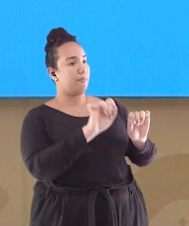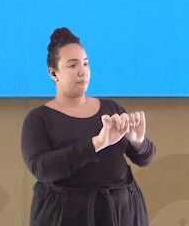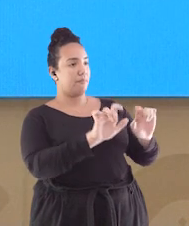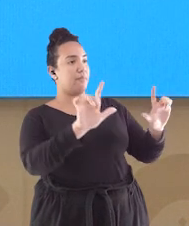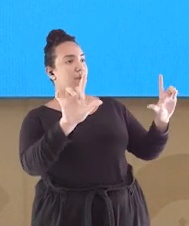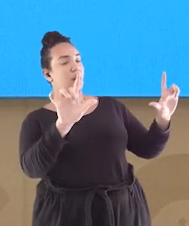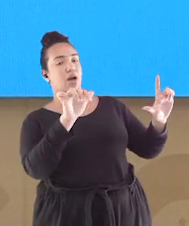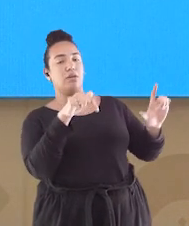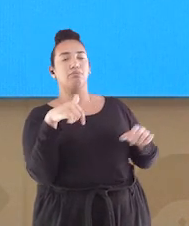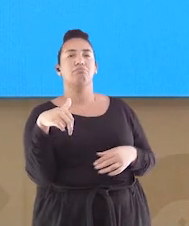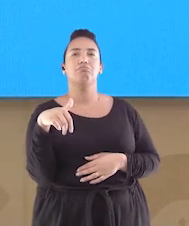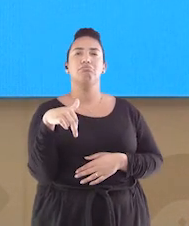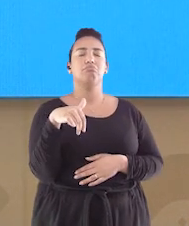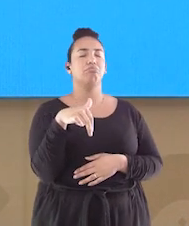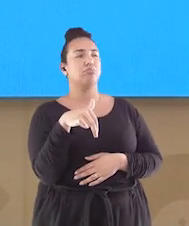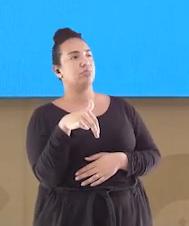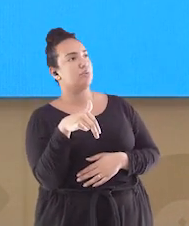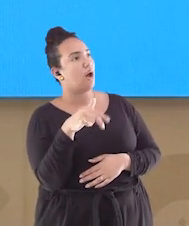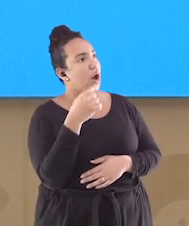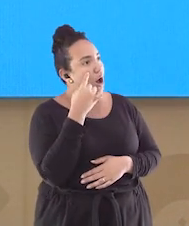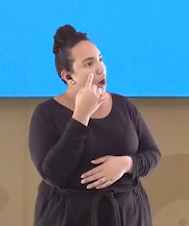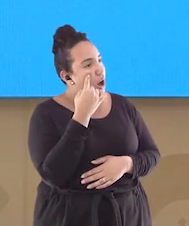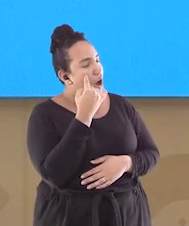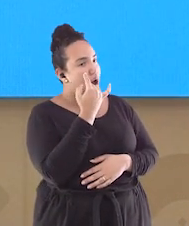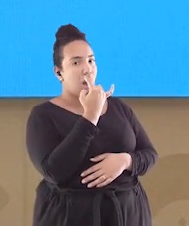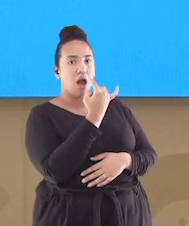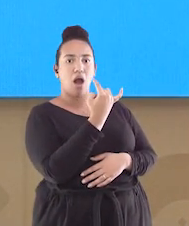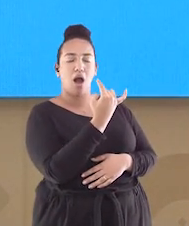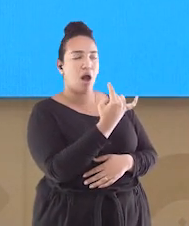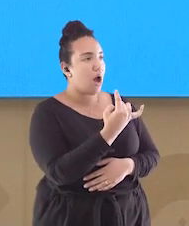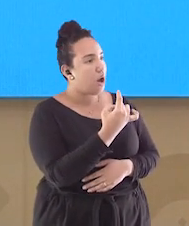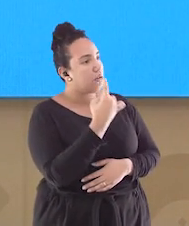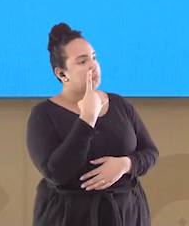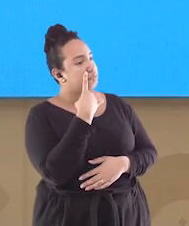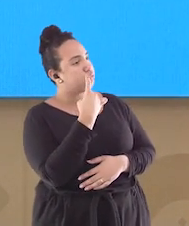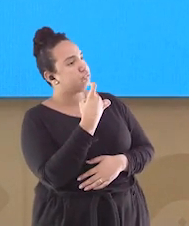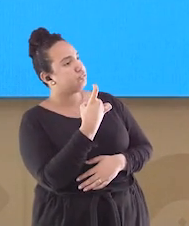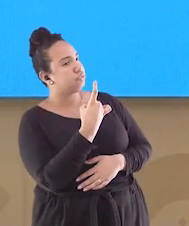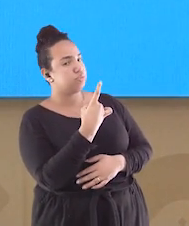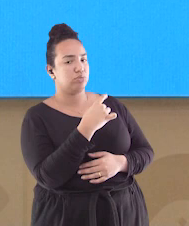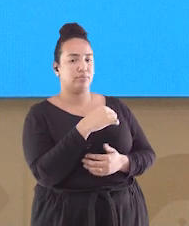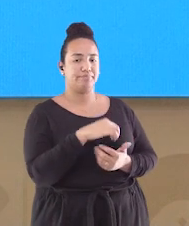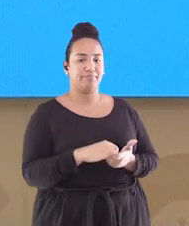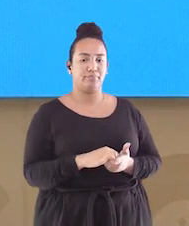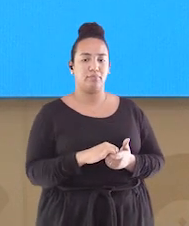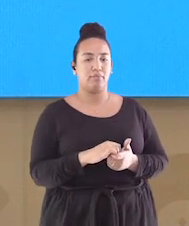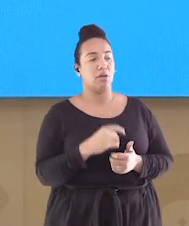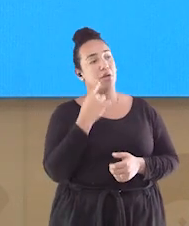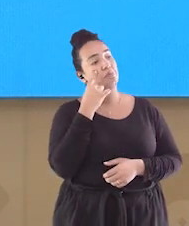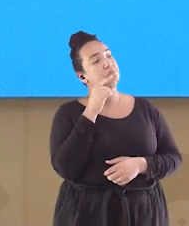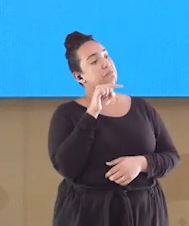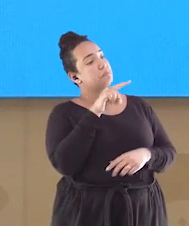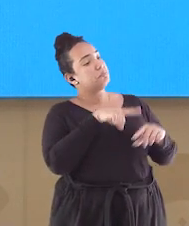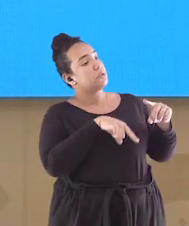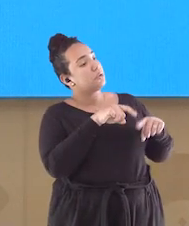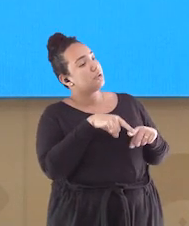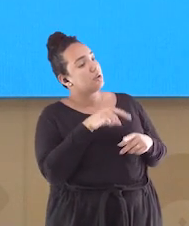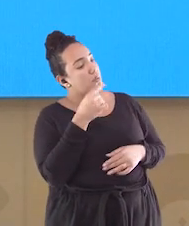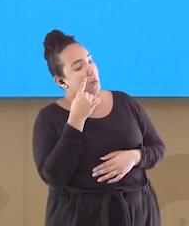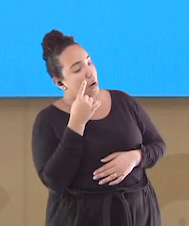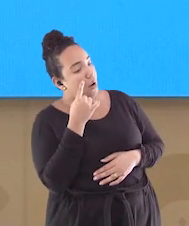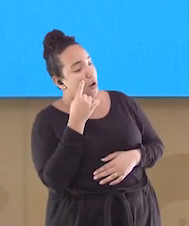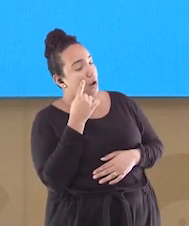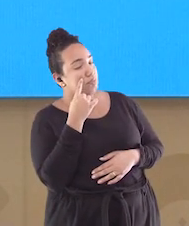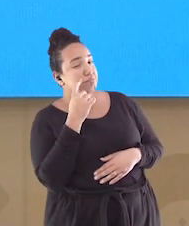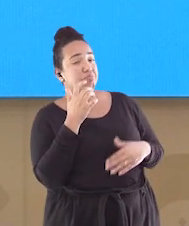passando por uma vitrine e de repente vê algo que te chama a atenção. Você vai e para para olhar aquele produto e